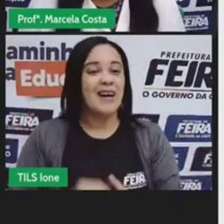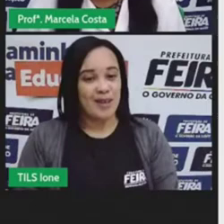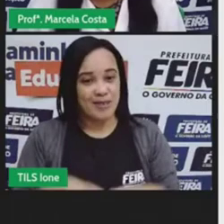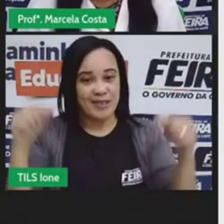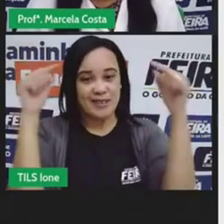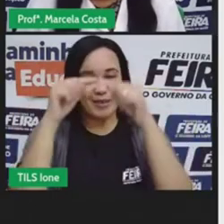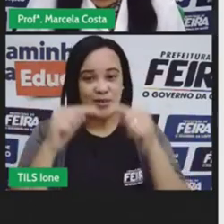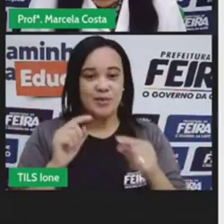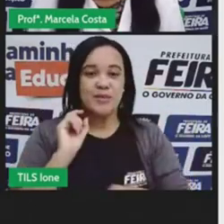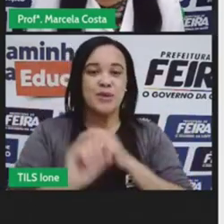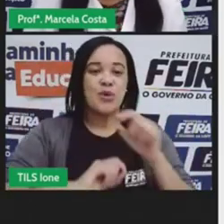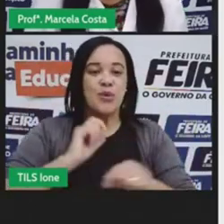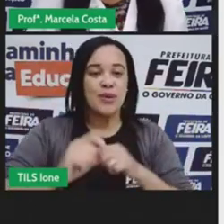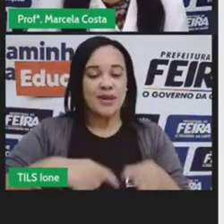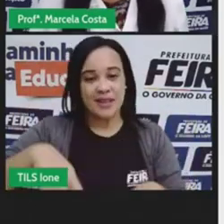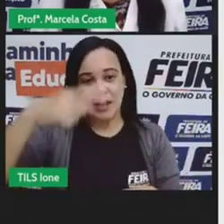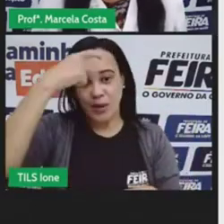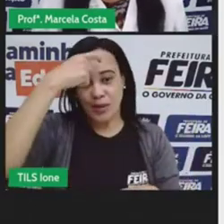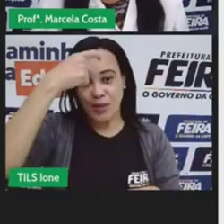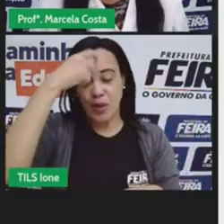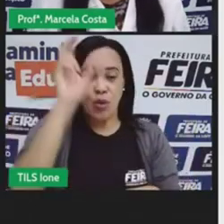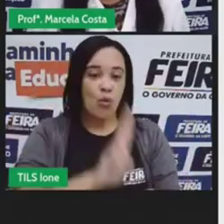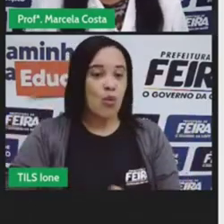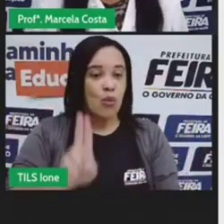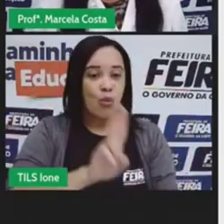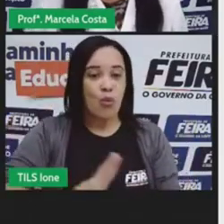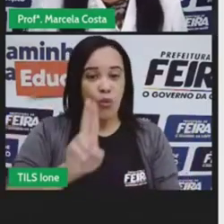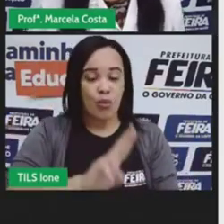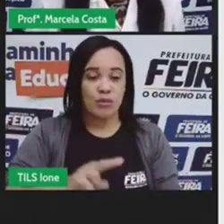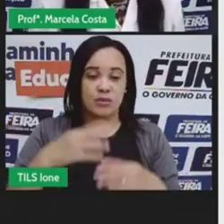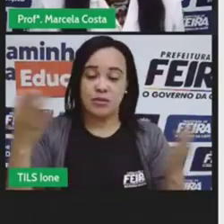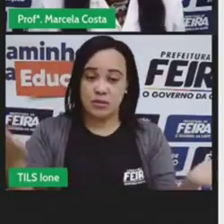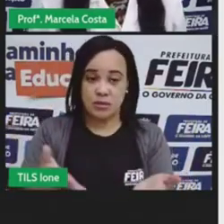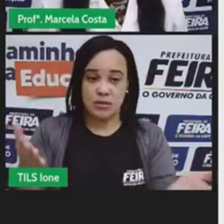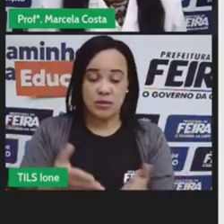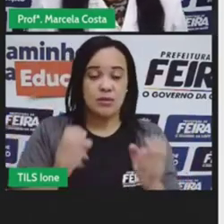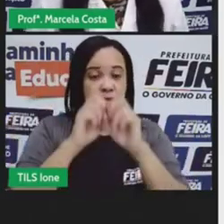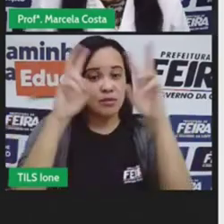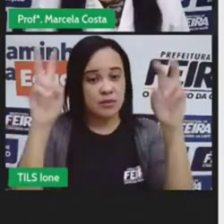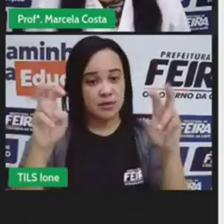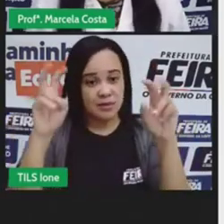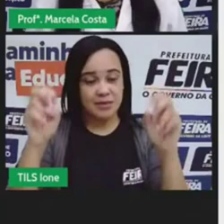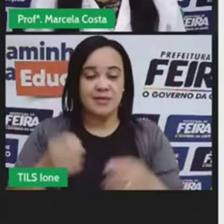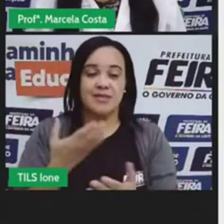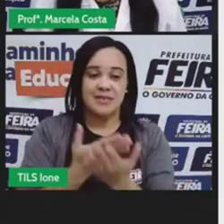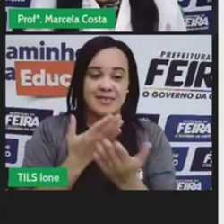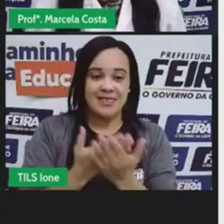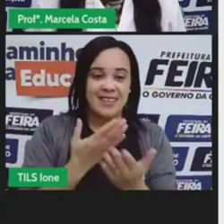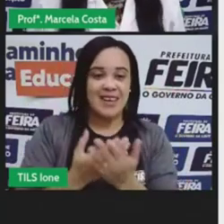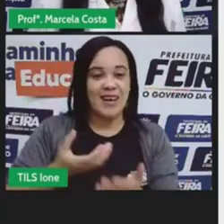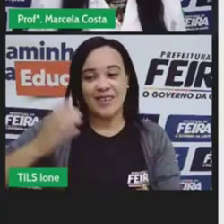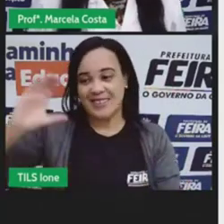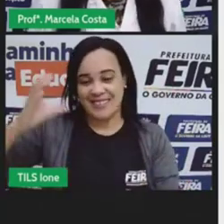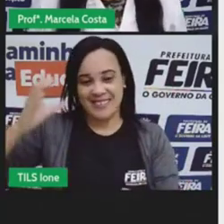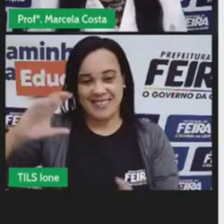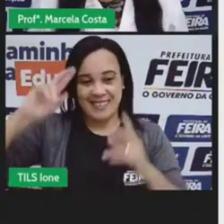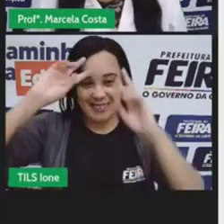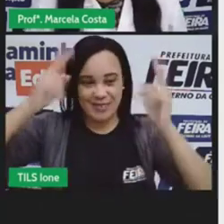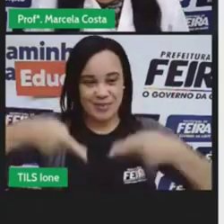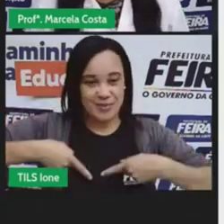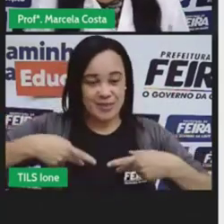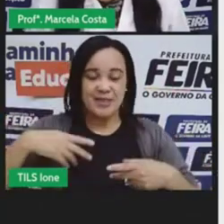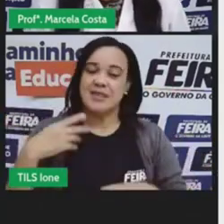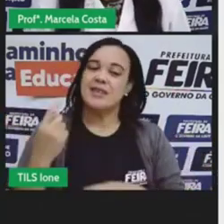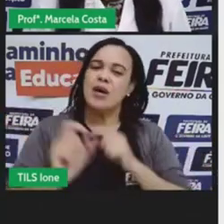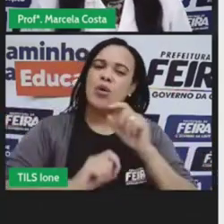responsável. O assunto da aula de ciências humanas de hoje é o que eu preciso e o que eu